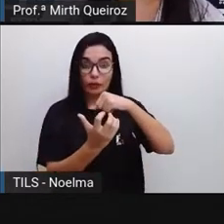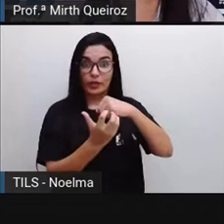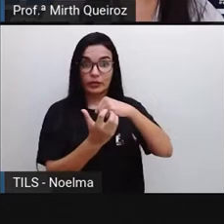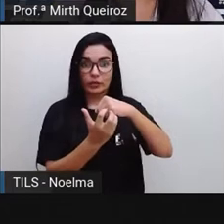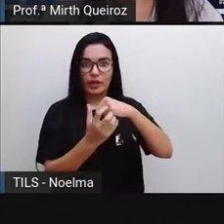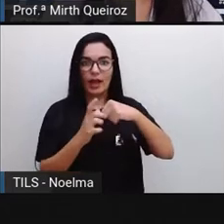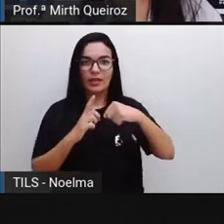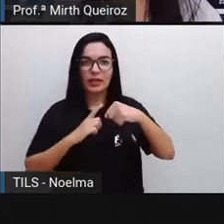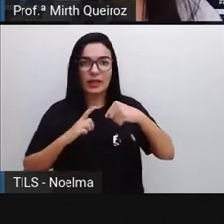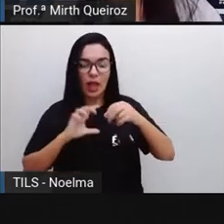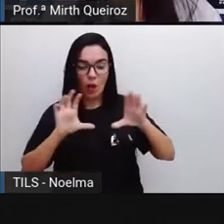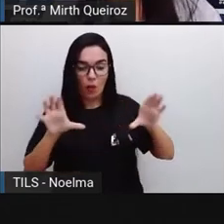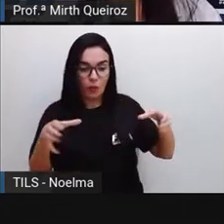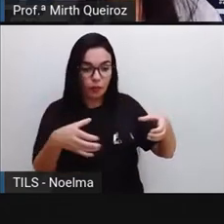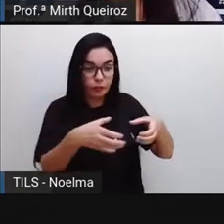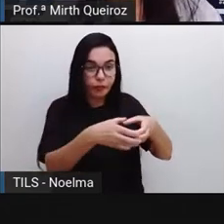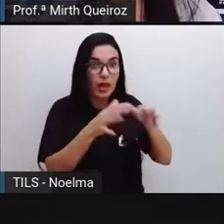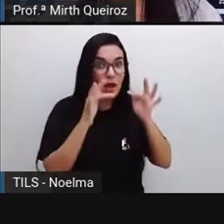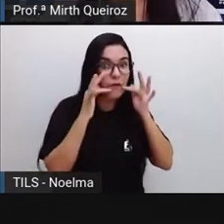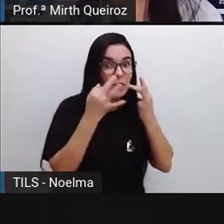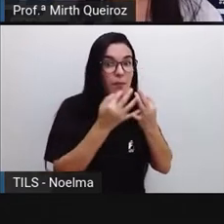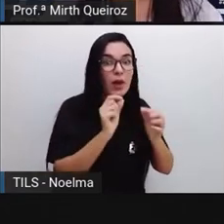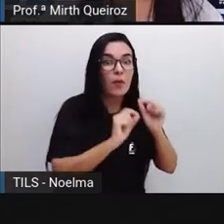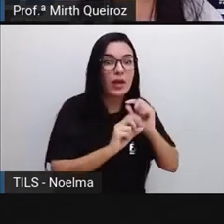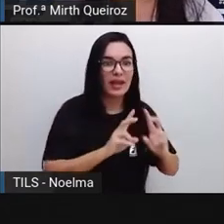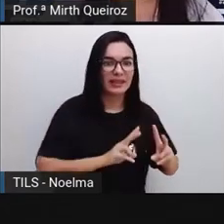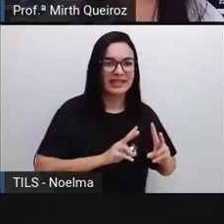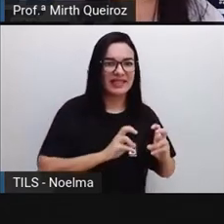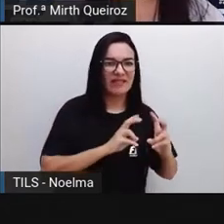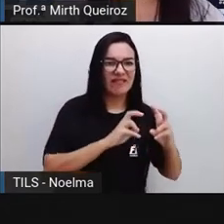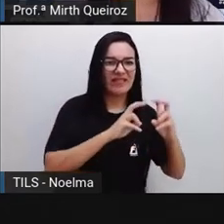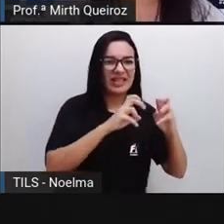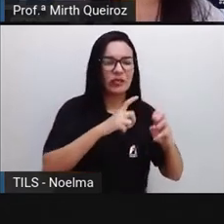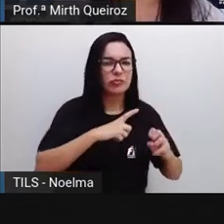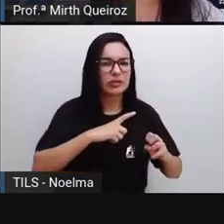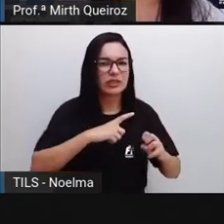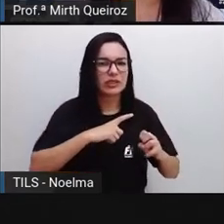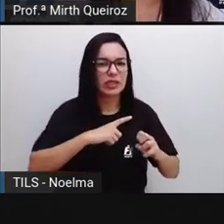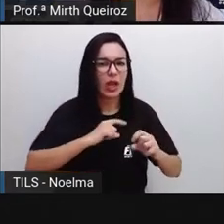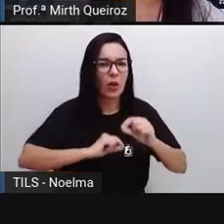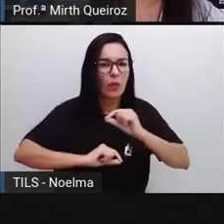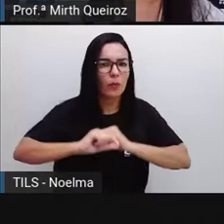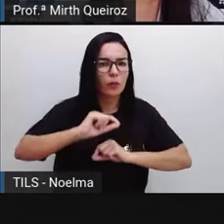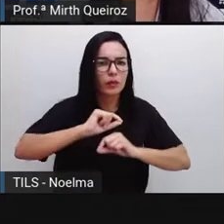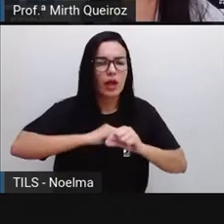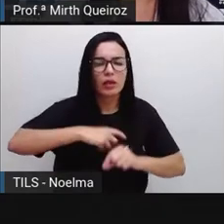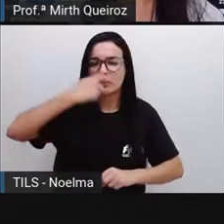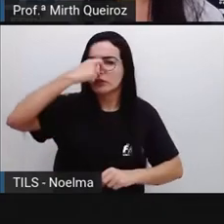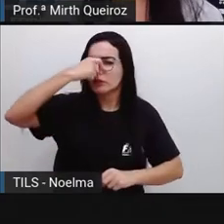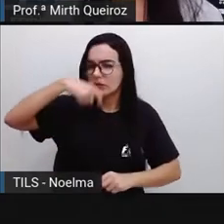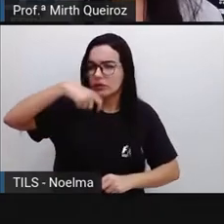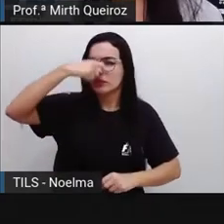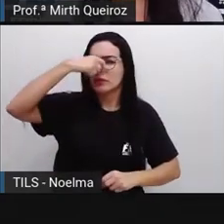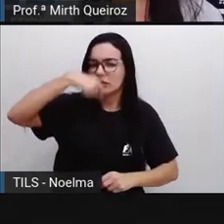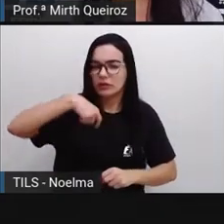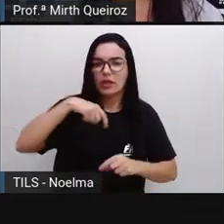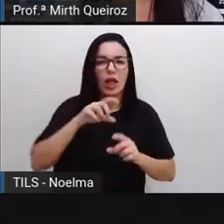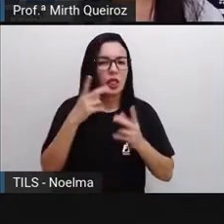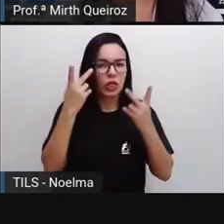faz parte de uma grande família viral que causa, desde respirar comum, há problemas